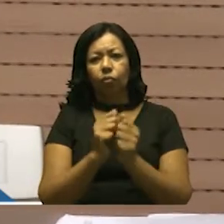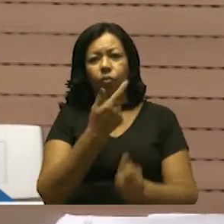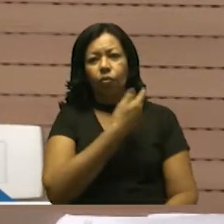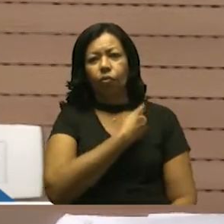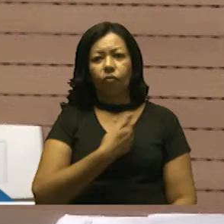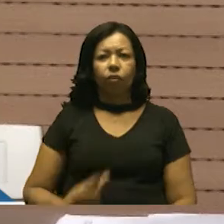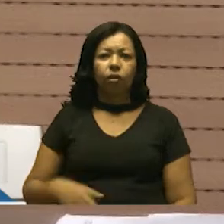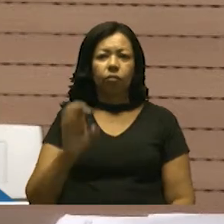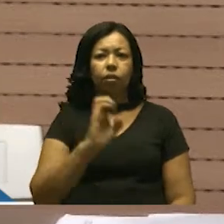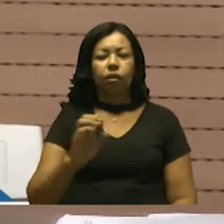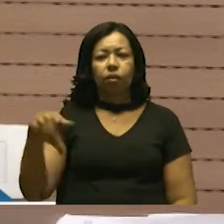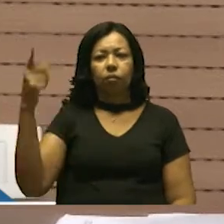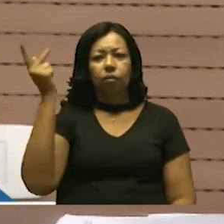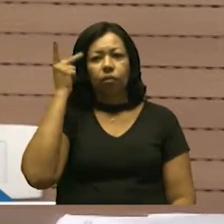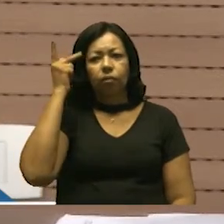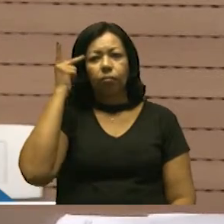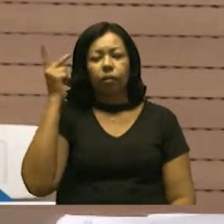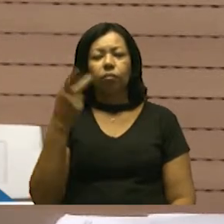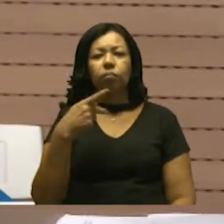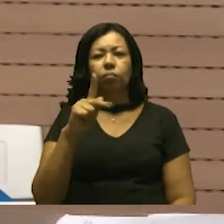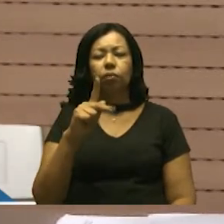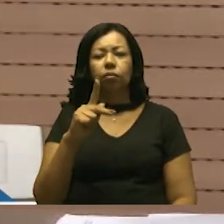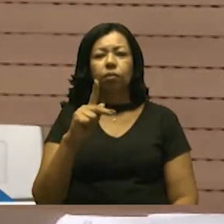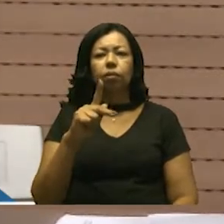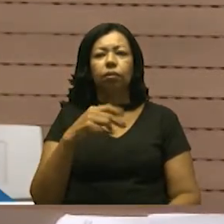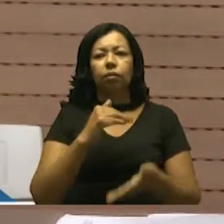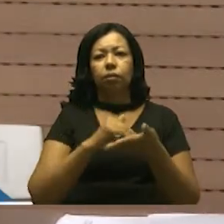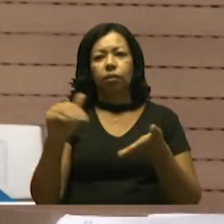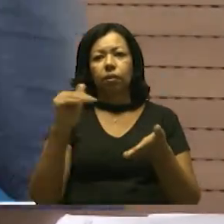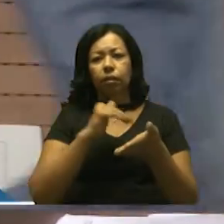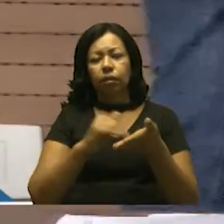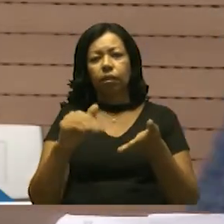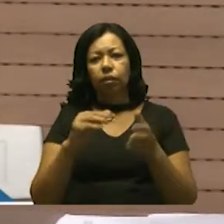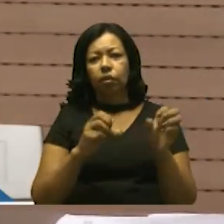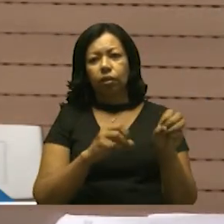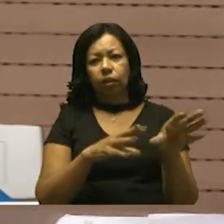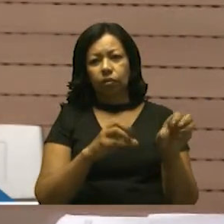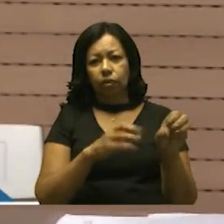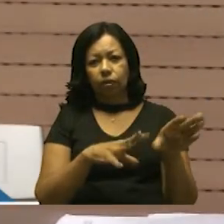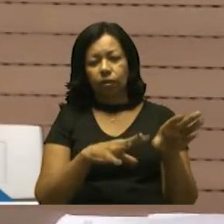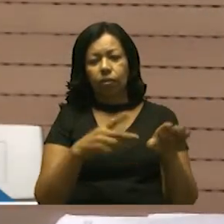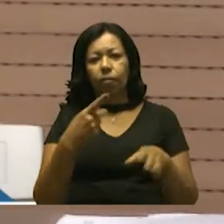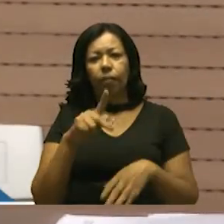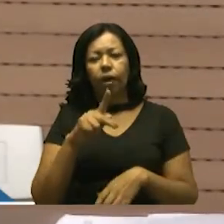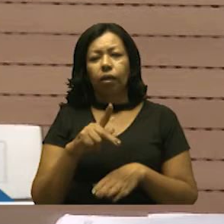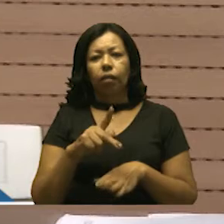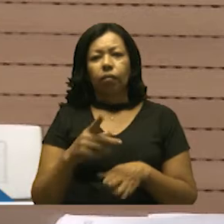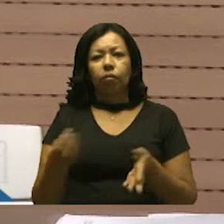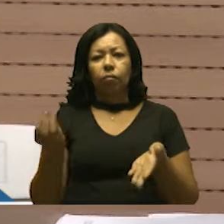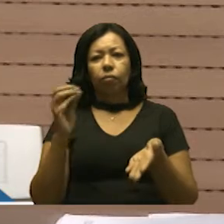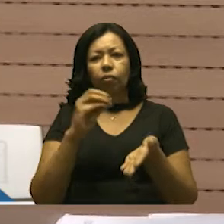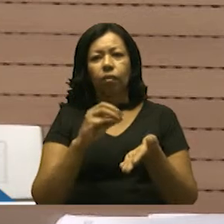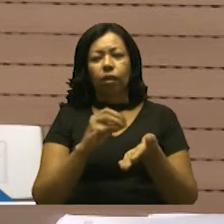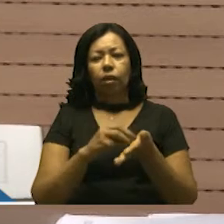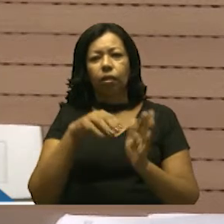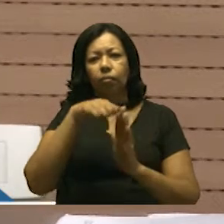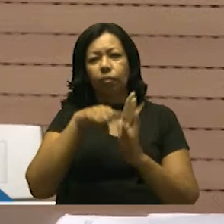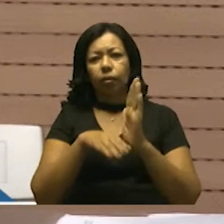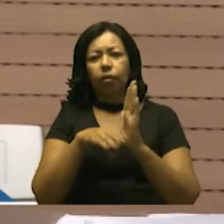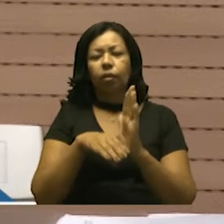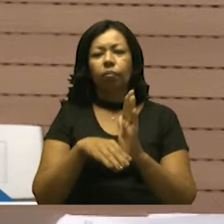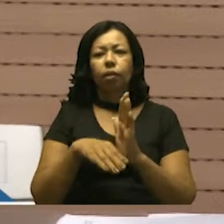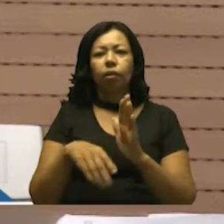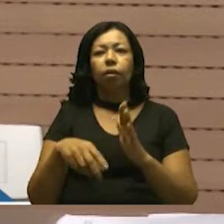Governo do Estado de São Paulo, por intermédio da Secretaria de Educação, para a implementação do programa